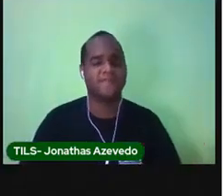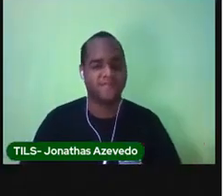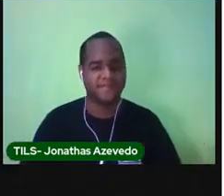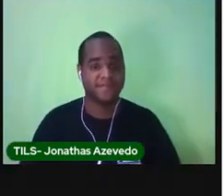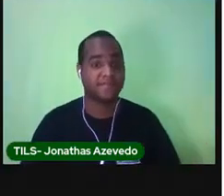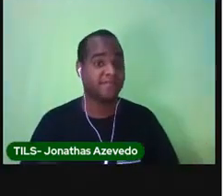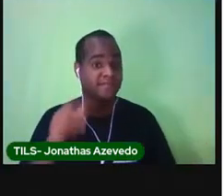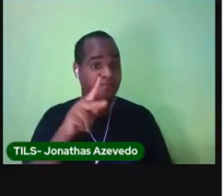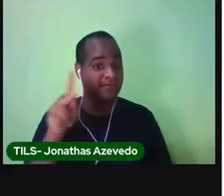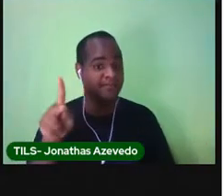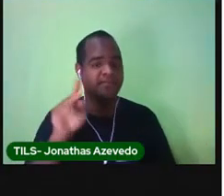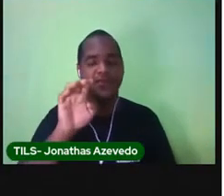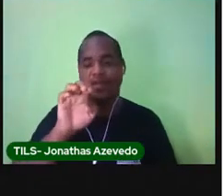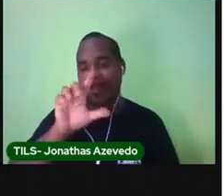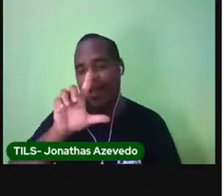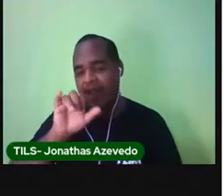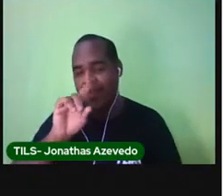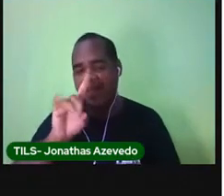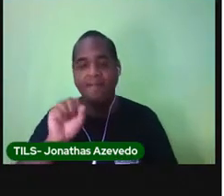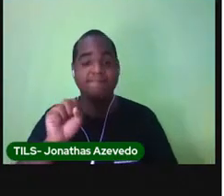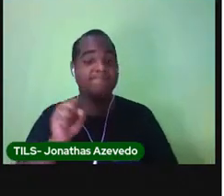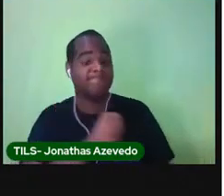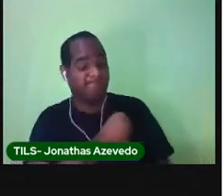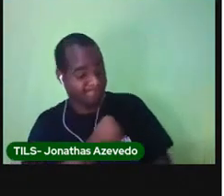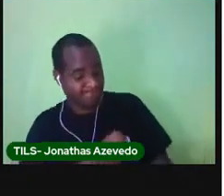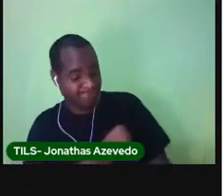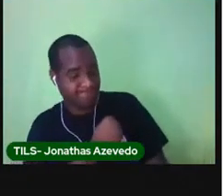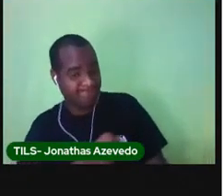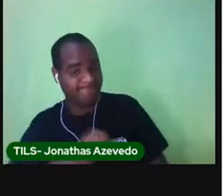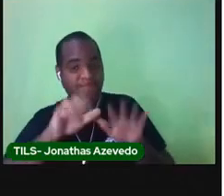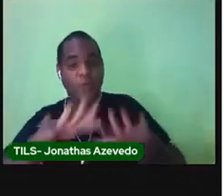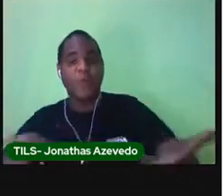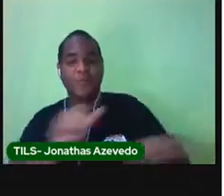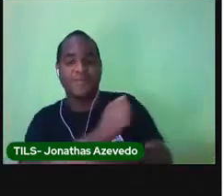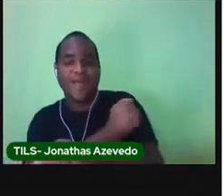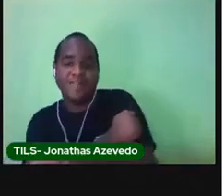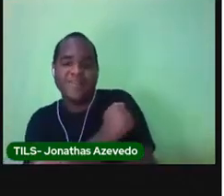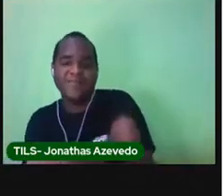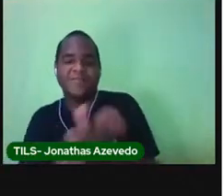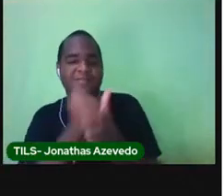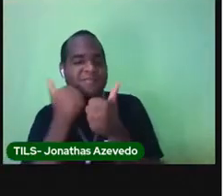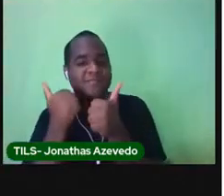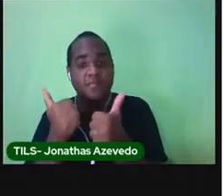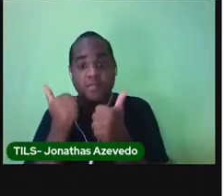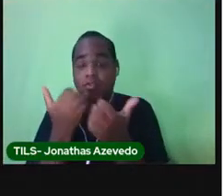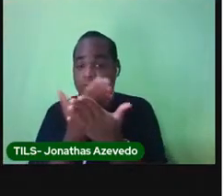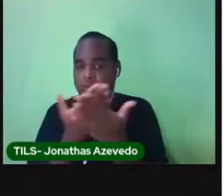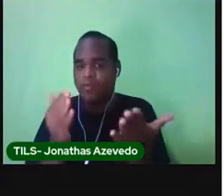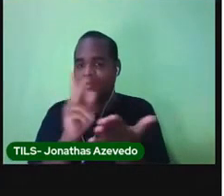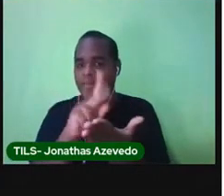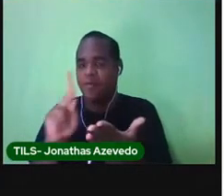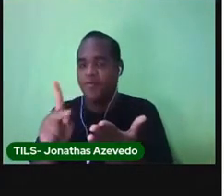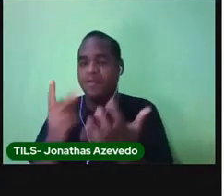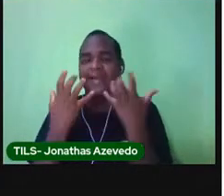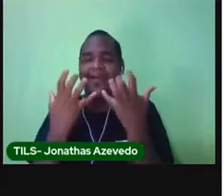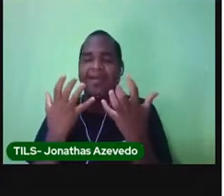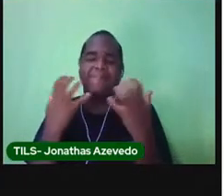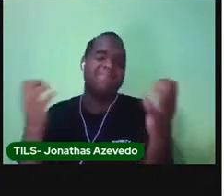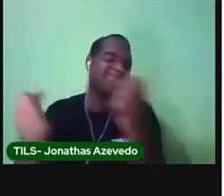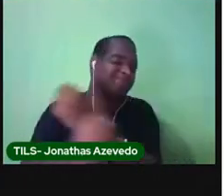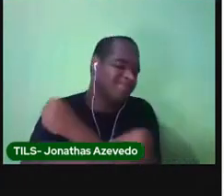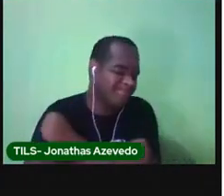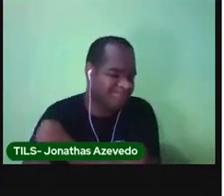A Proelda tá com muita saudade de todos os meus alunos. E todas as prós queriam muito poder